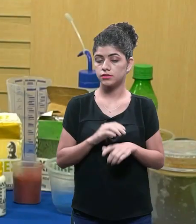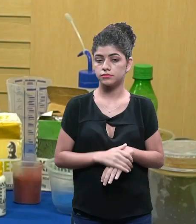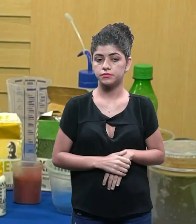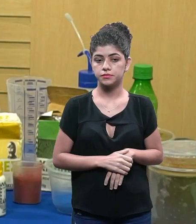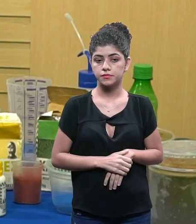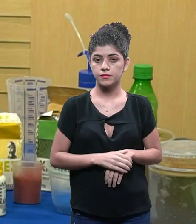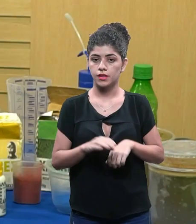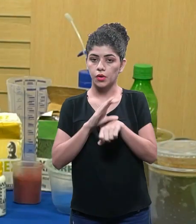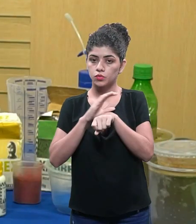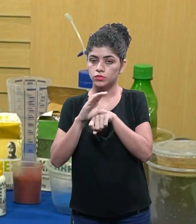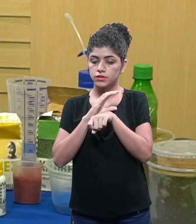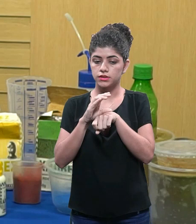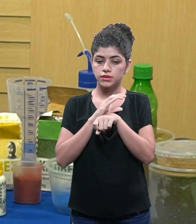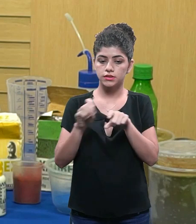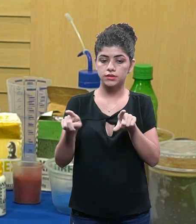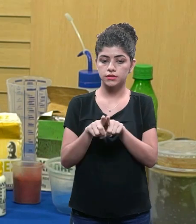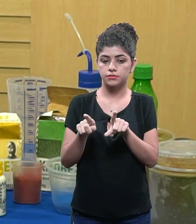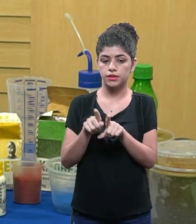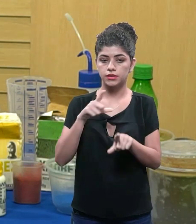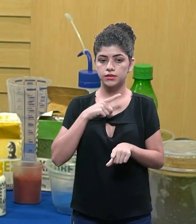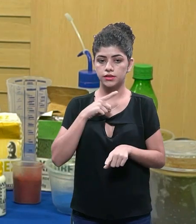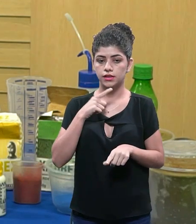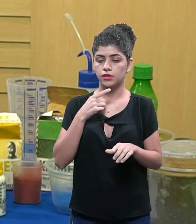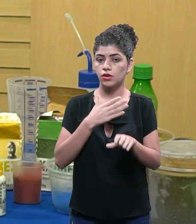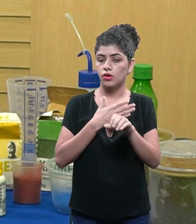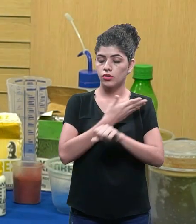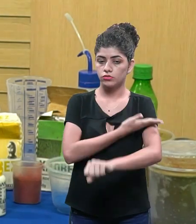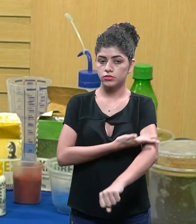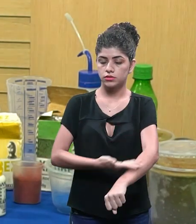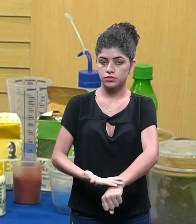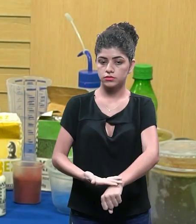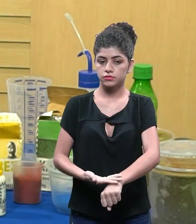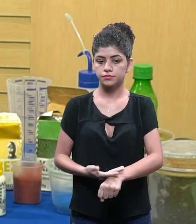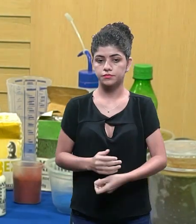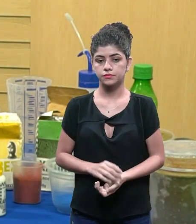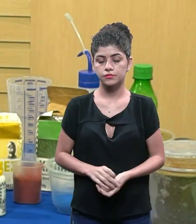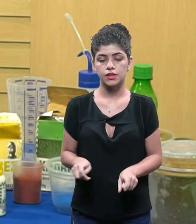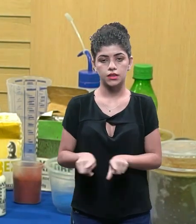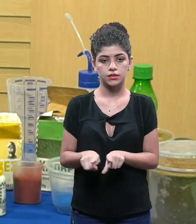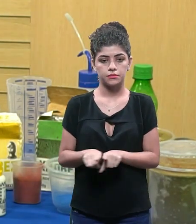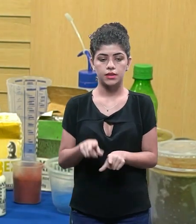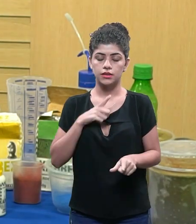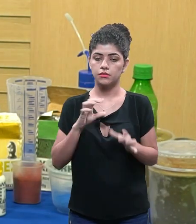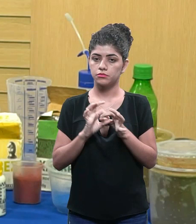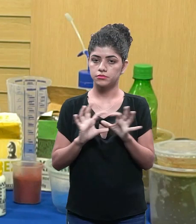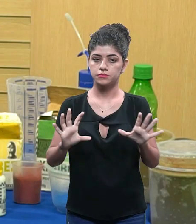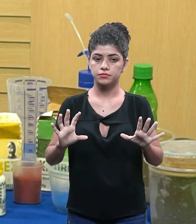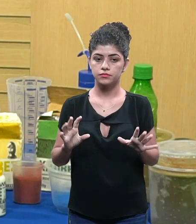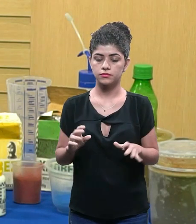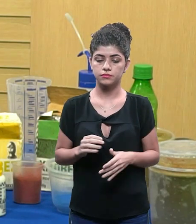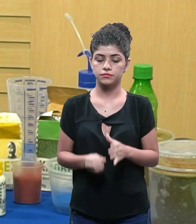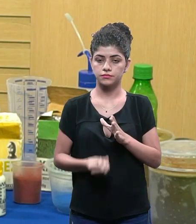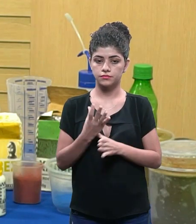você tem o cimento cinza, que é o cimento comum, e você tem o cimento branco, certo? Esse cimento branco também tem essa